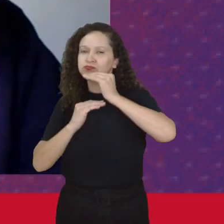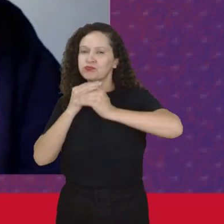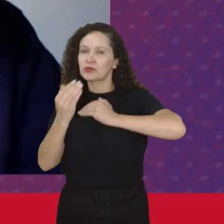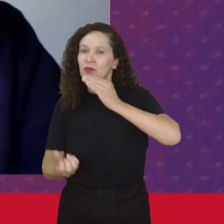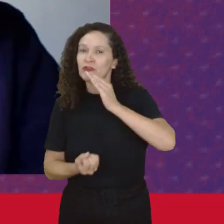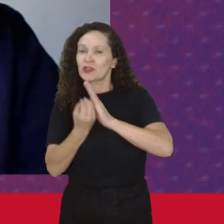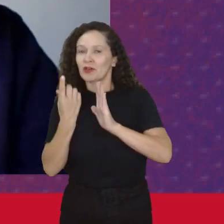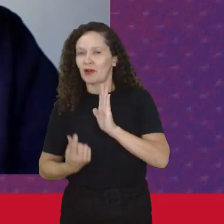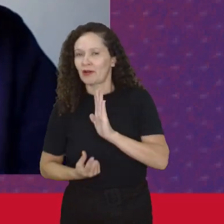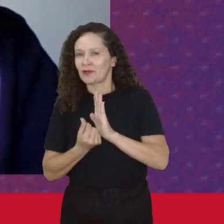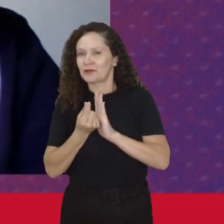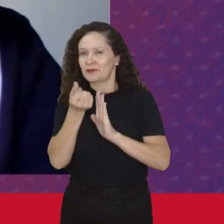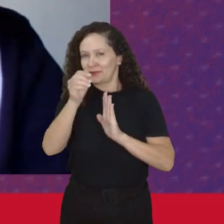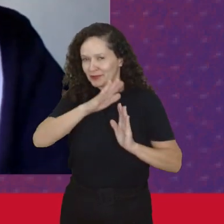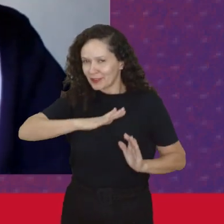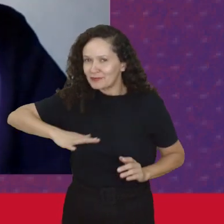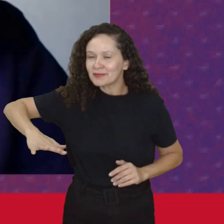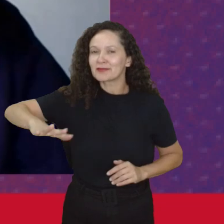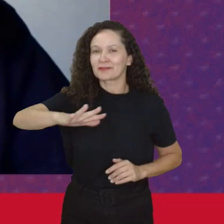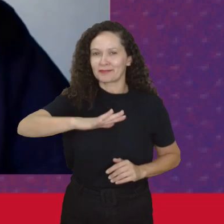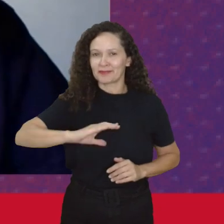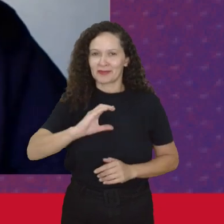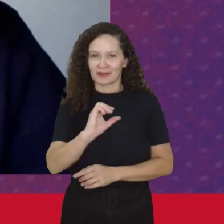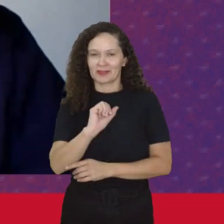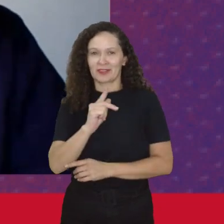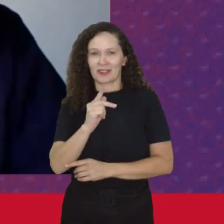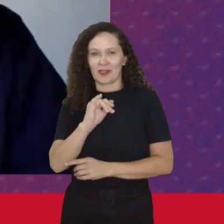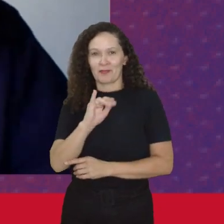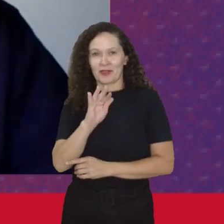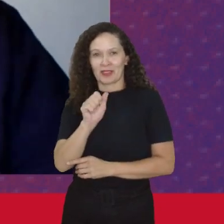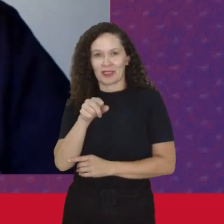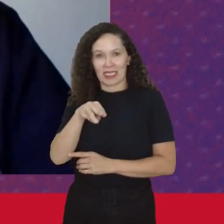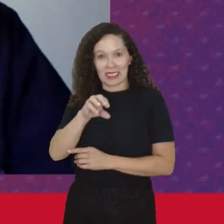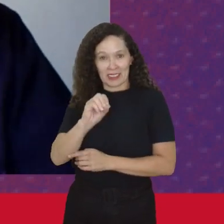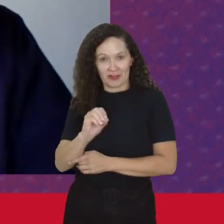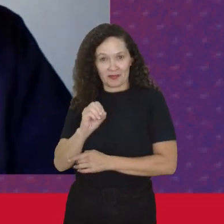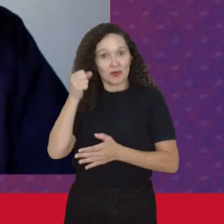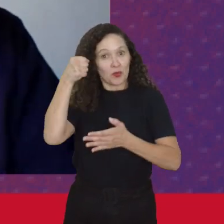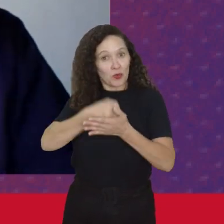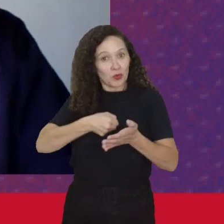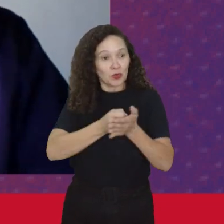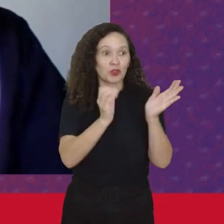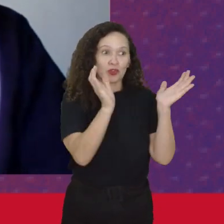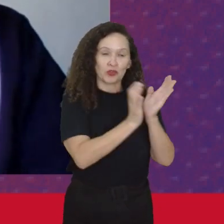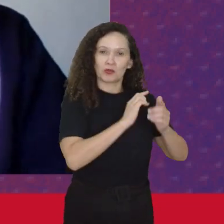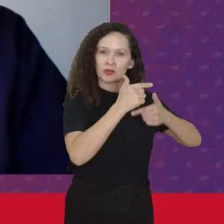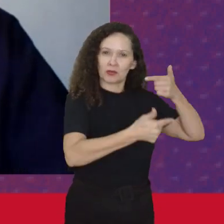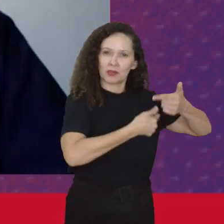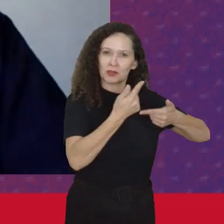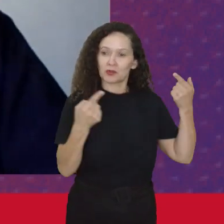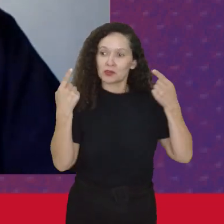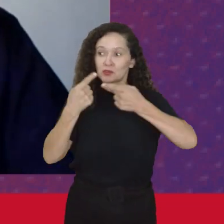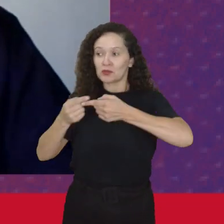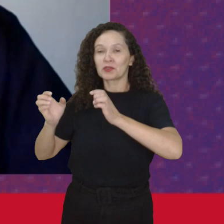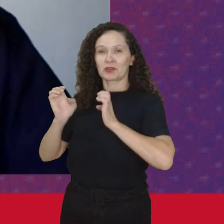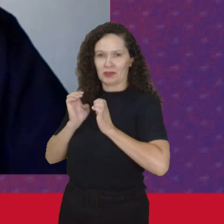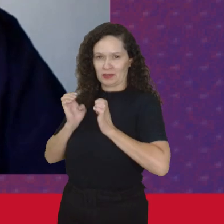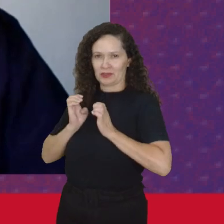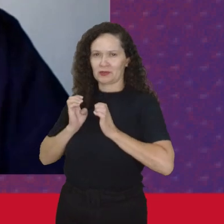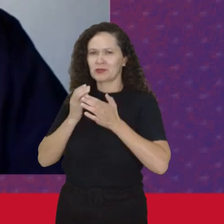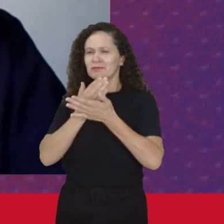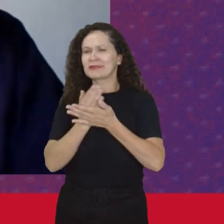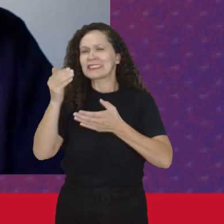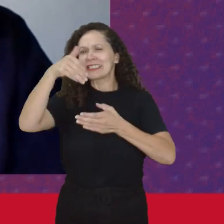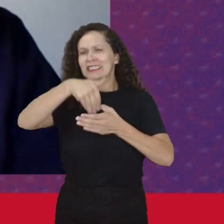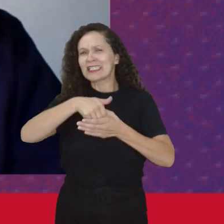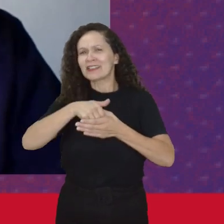capitalismo E ela fala de um processo de luta de classes Desde a sociedade